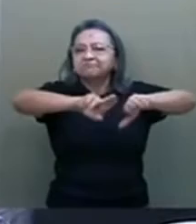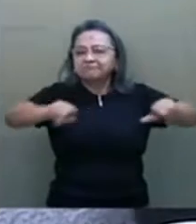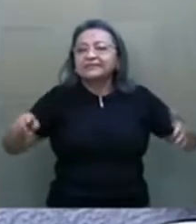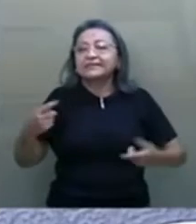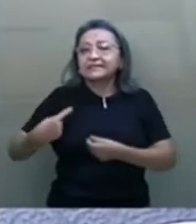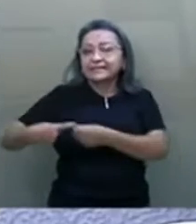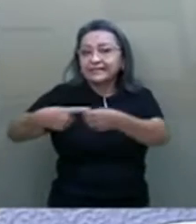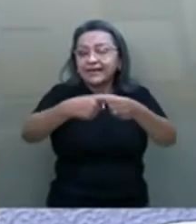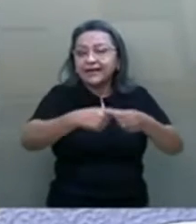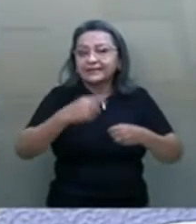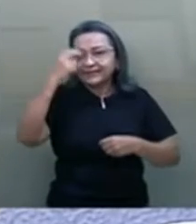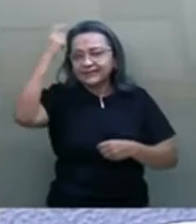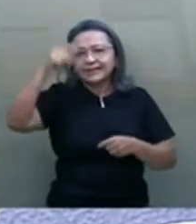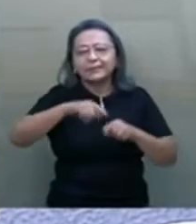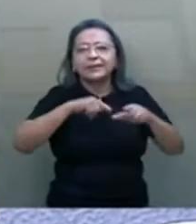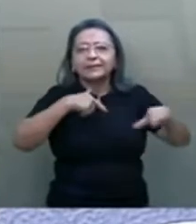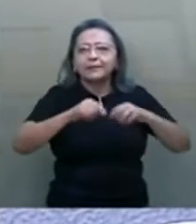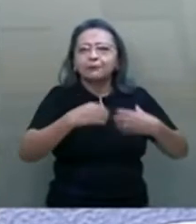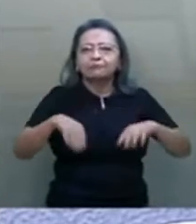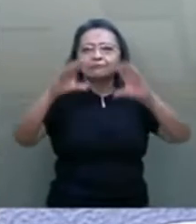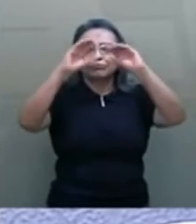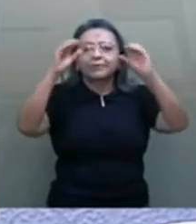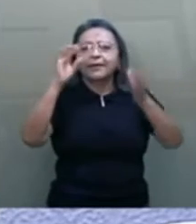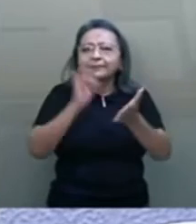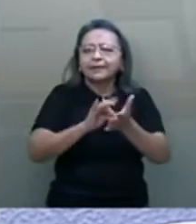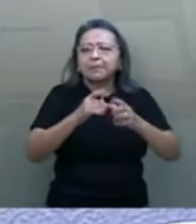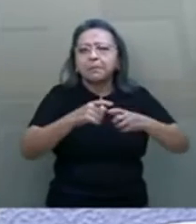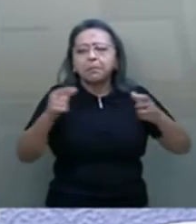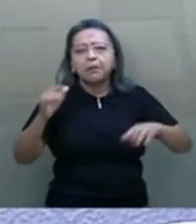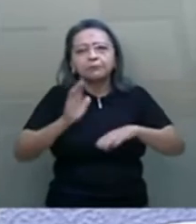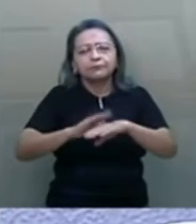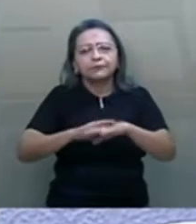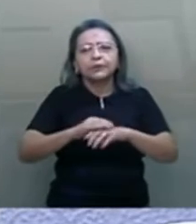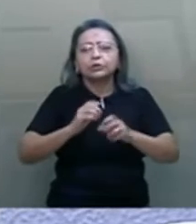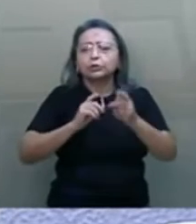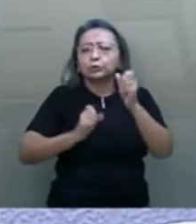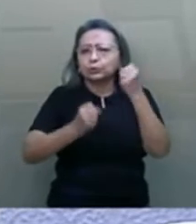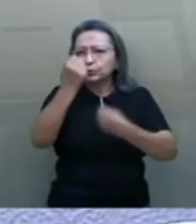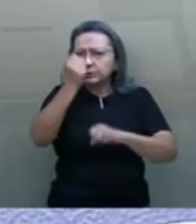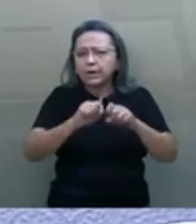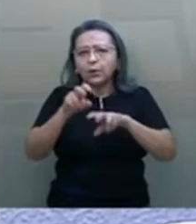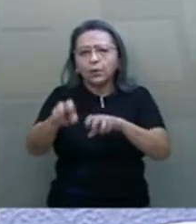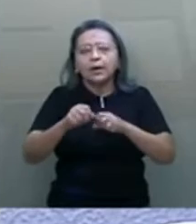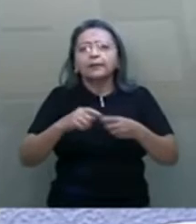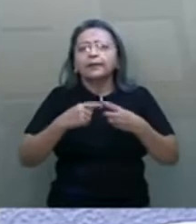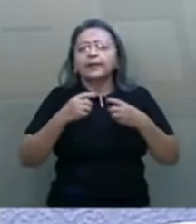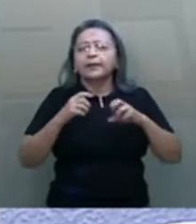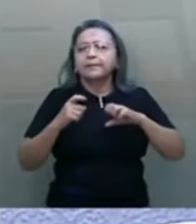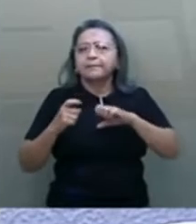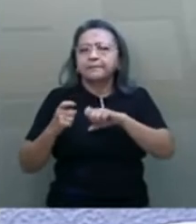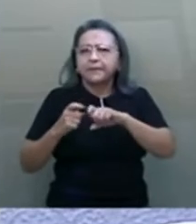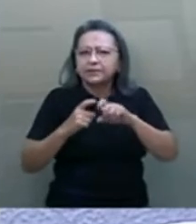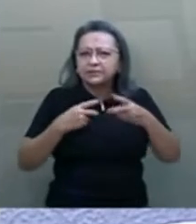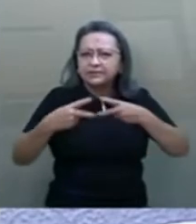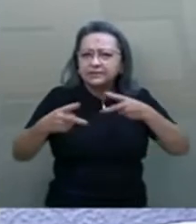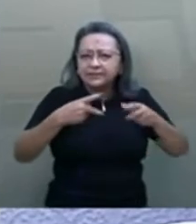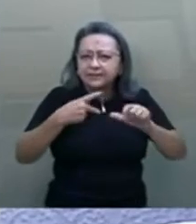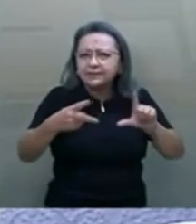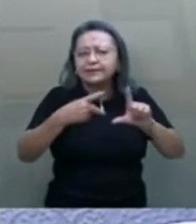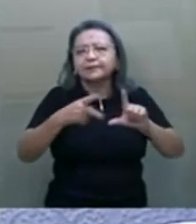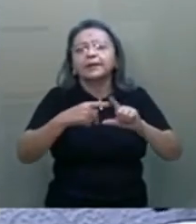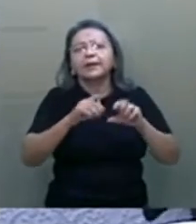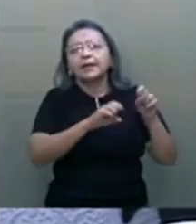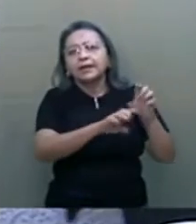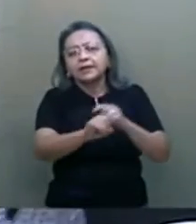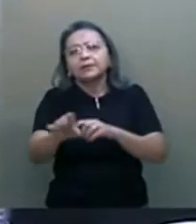trabalhos e jogos em nuvem, realidade aumentada, automação industrial e rural, telemedicina, carros autônomos e educação